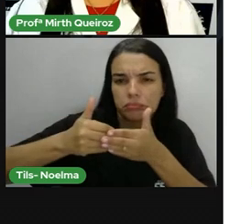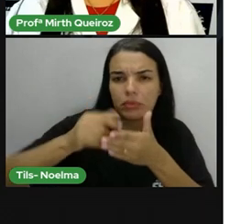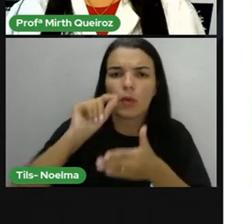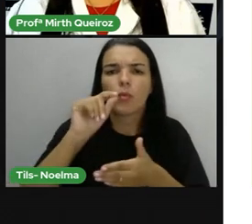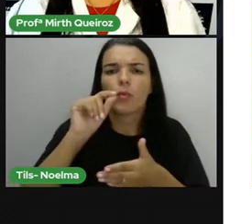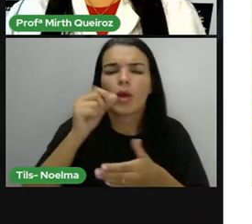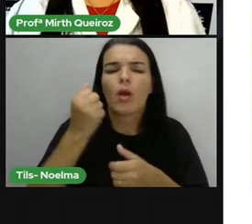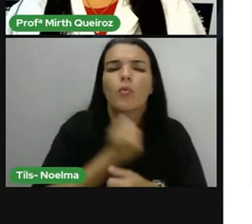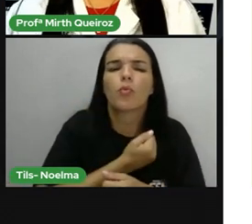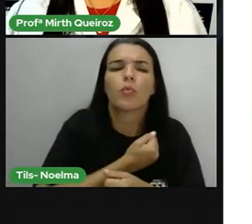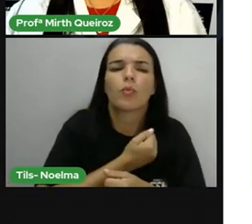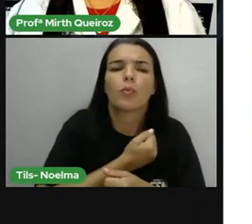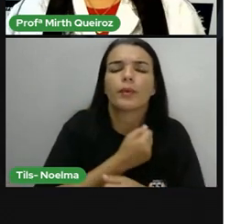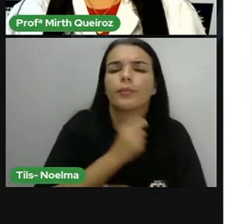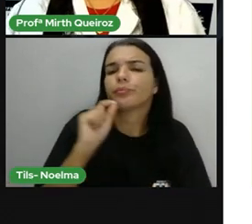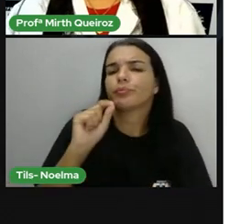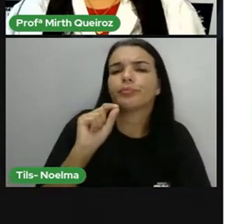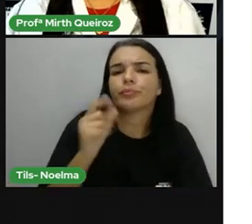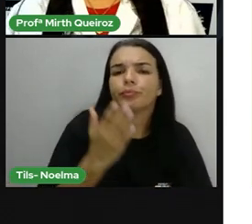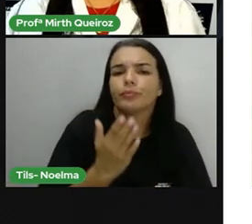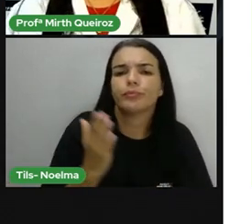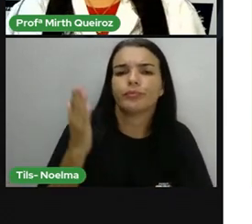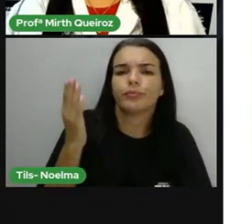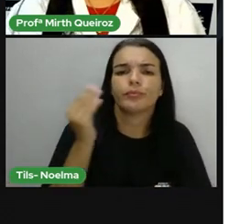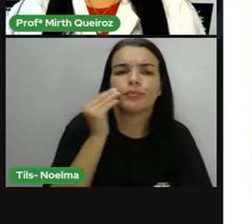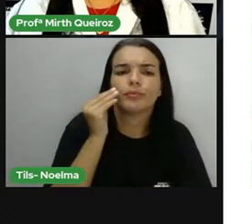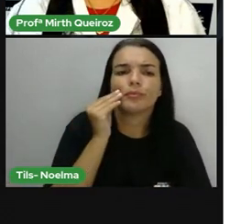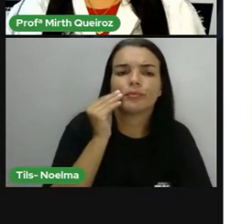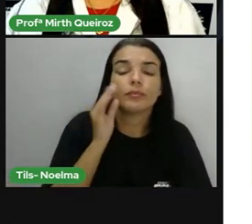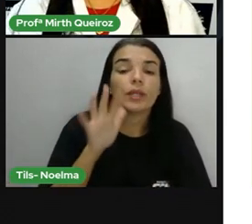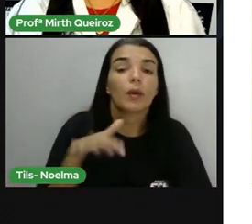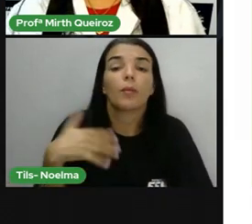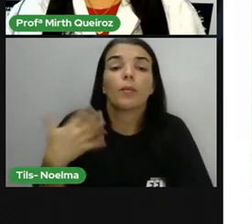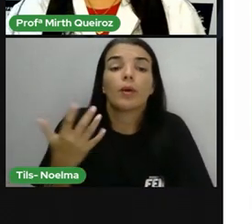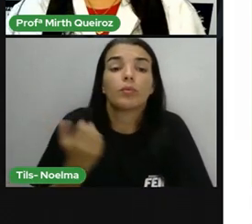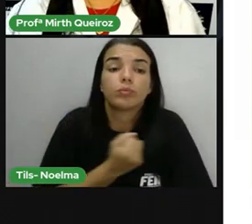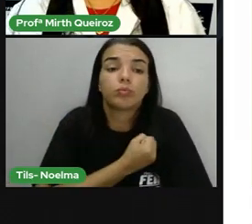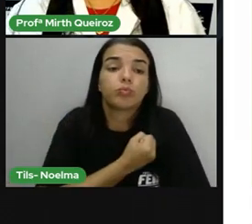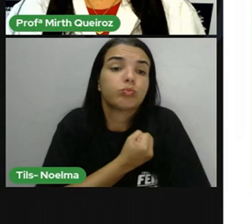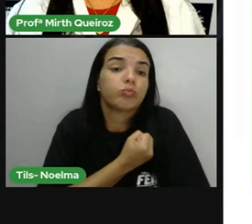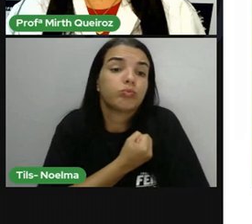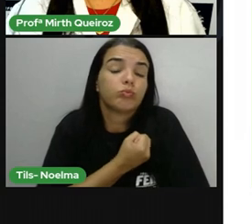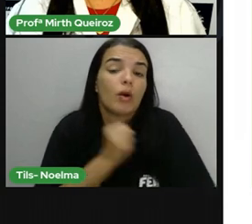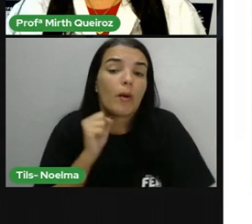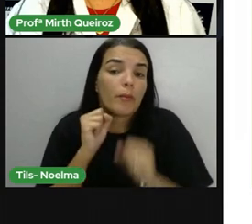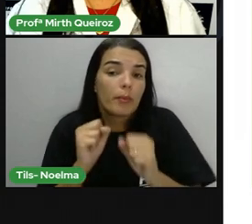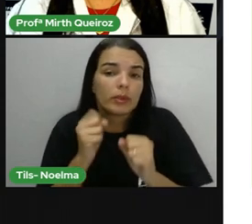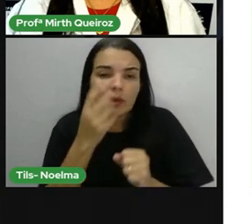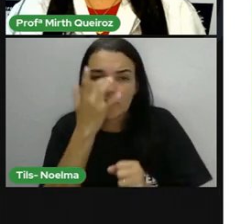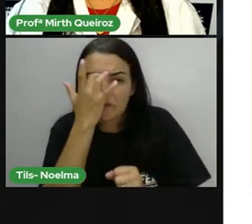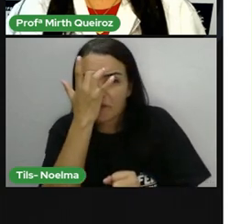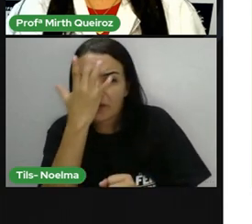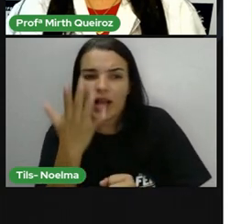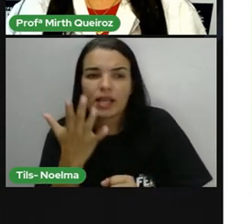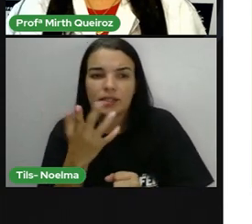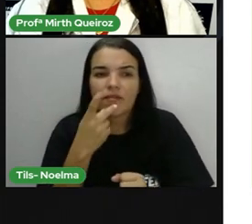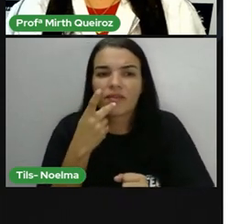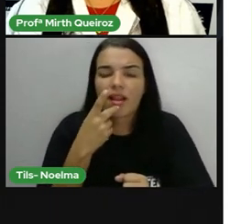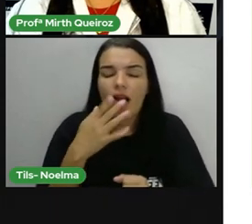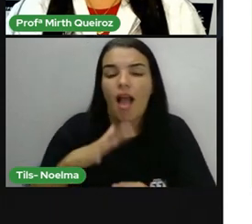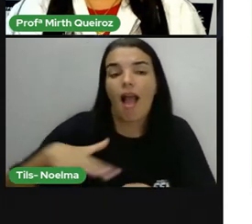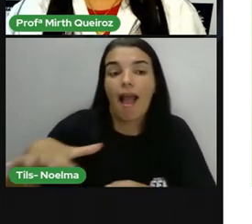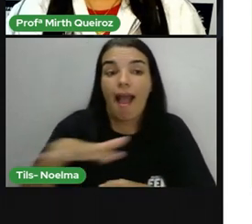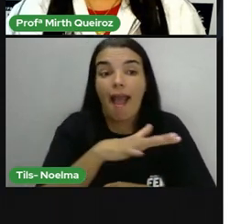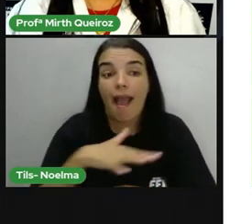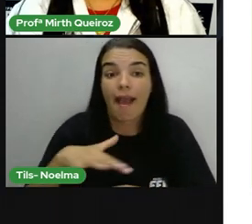número você usaria para representar essa área? Qual o número que vocês utilizariam para ficar mais fácil de falar a área, né? Porque